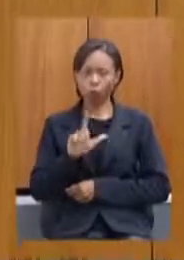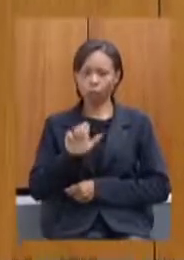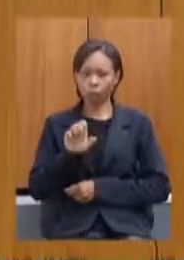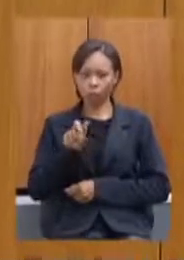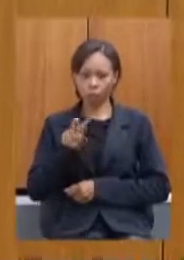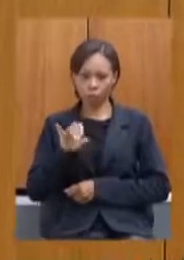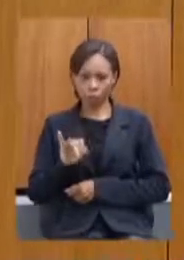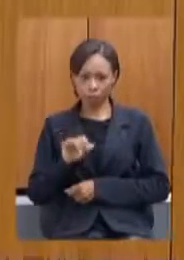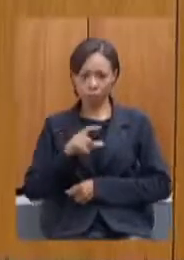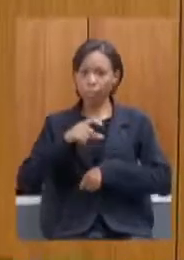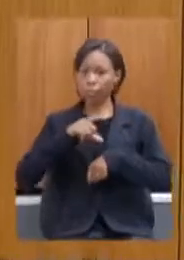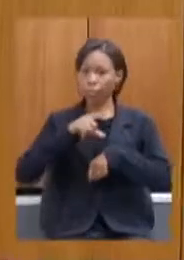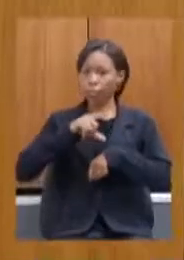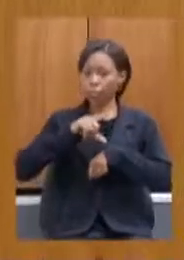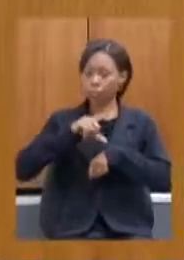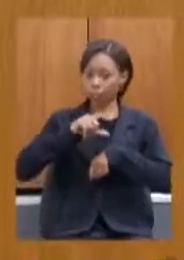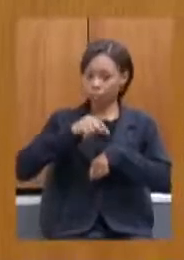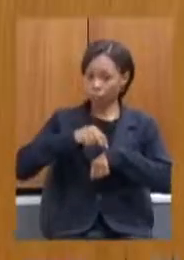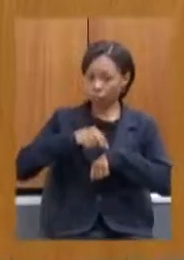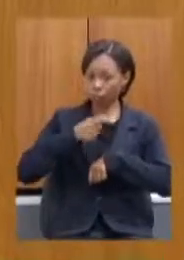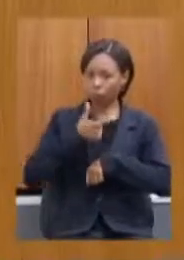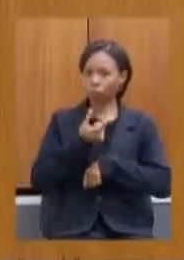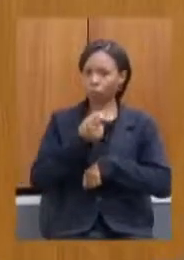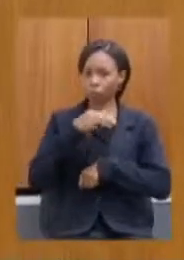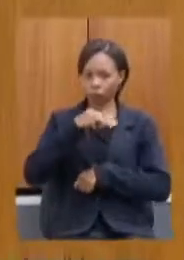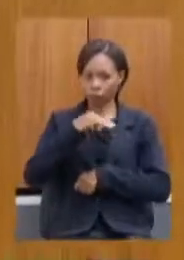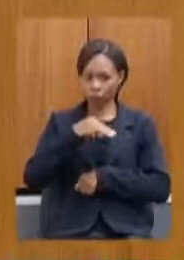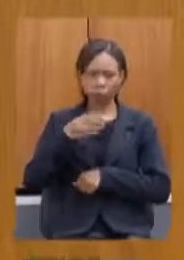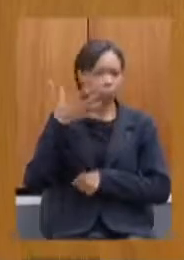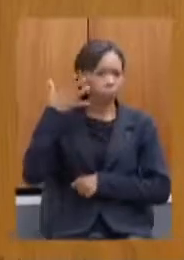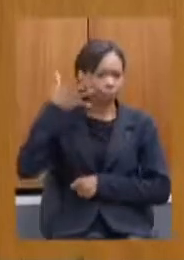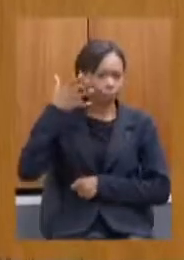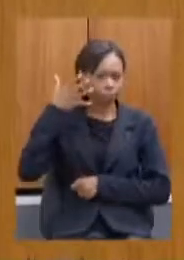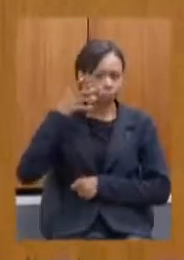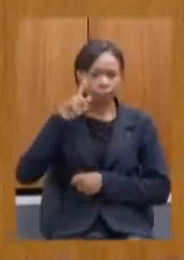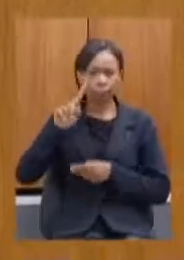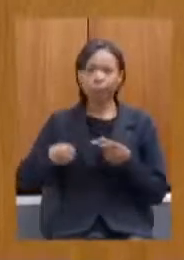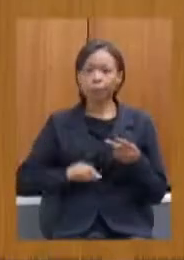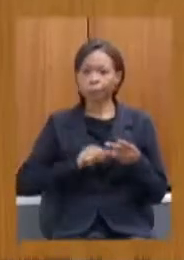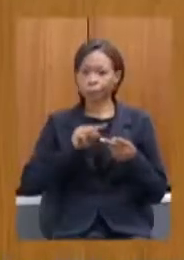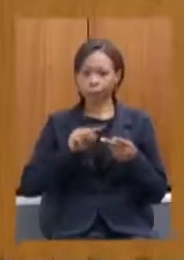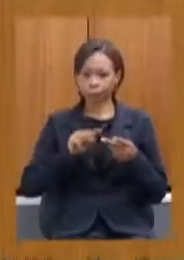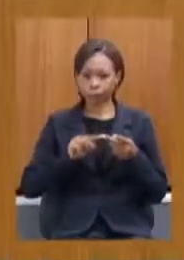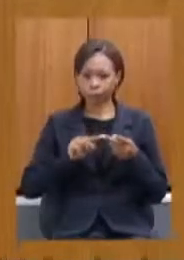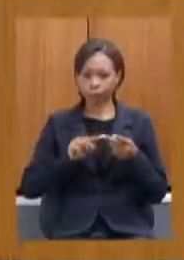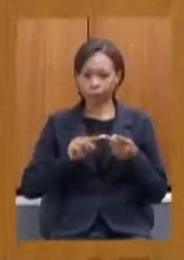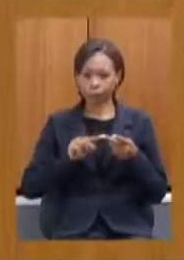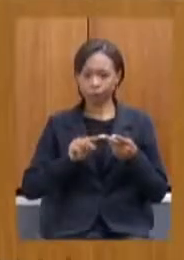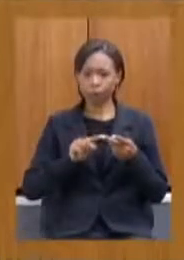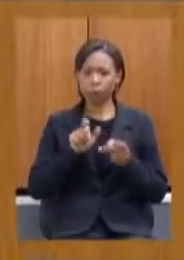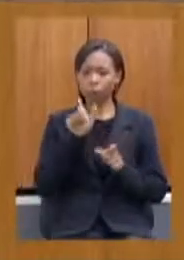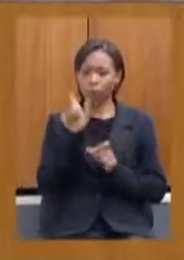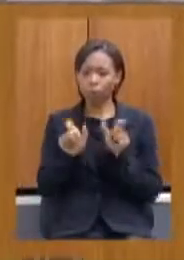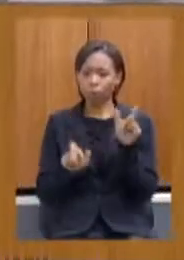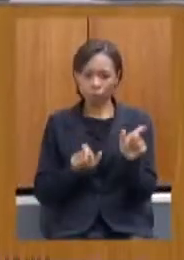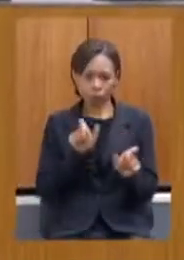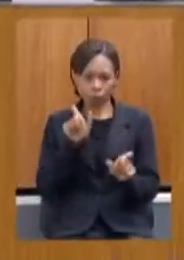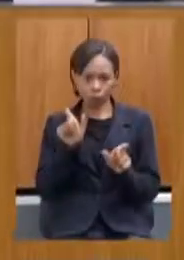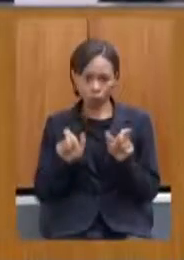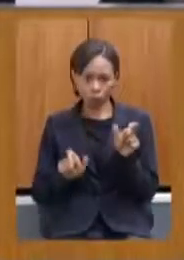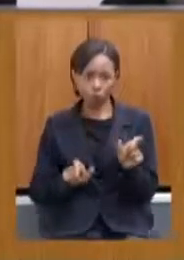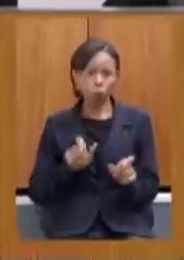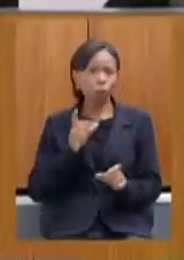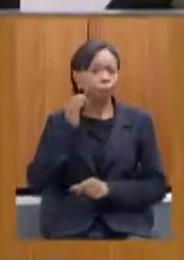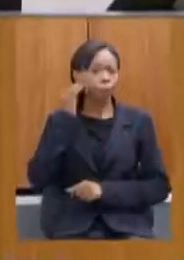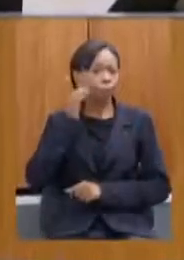sua exposição. Na sequência, será concedida a palavra às deputadas e aos deputados nos